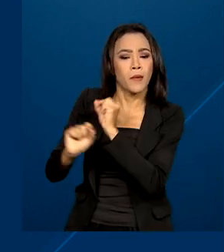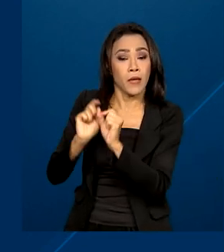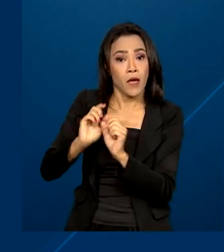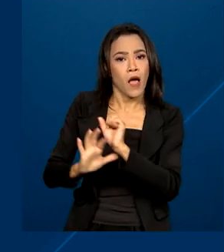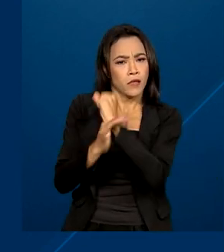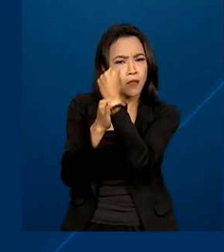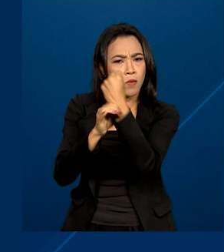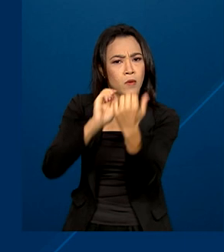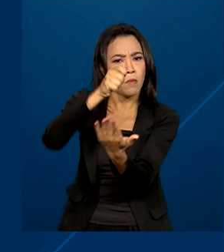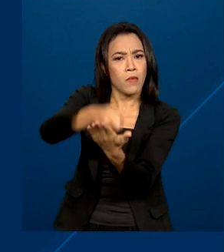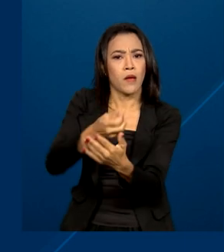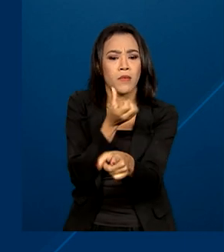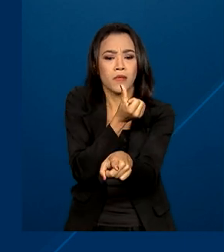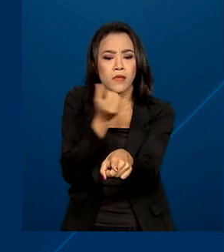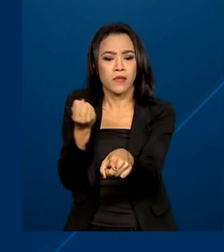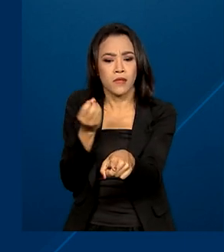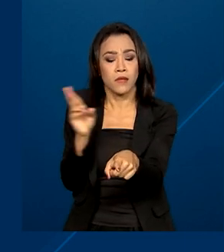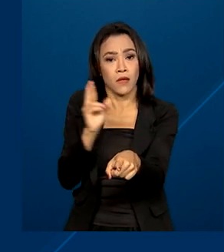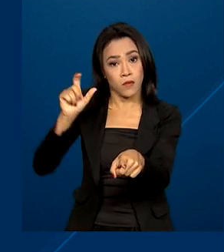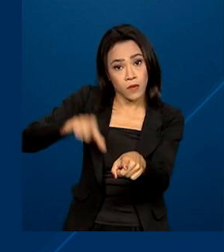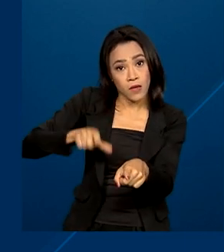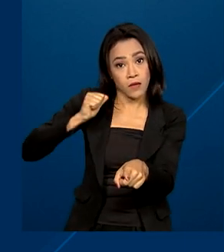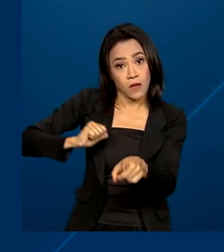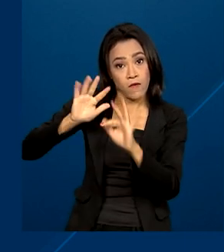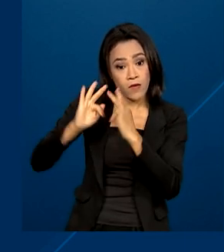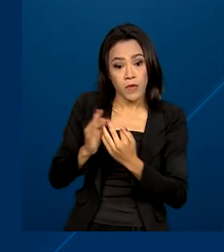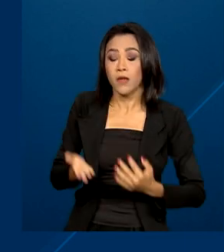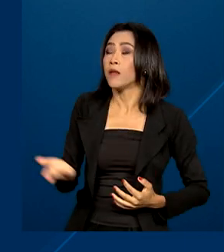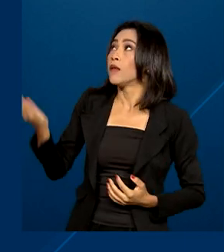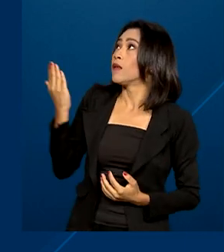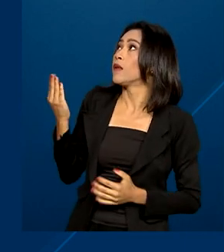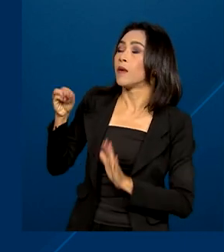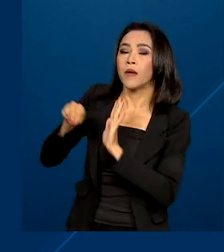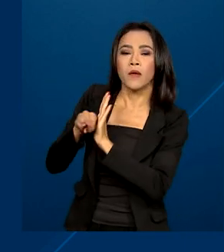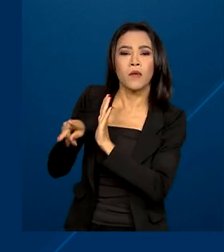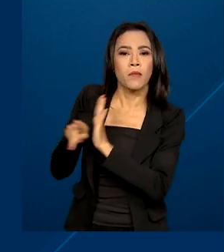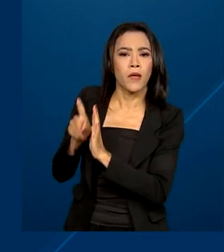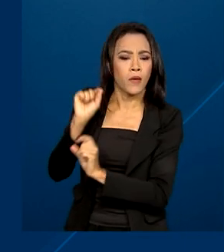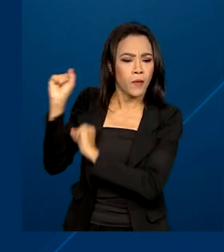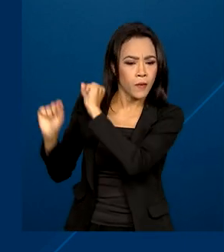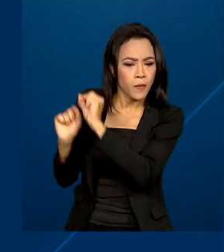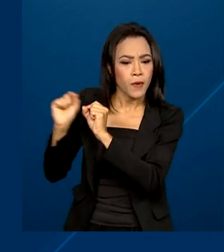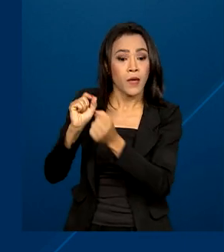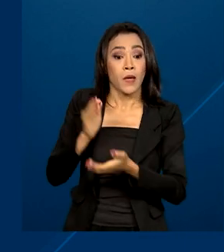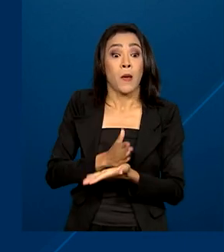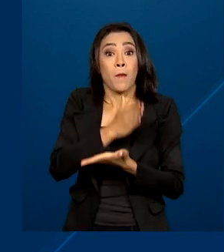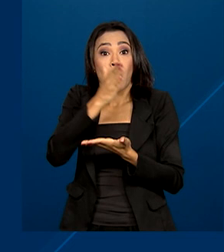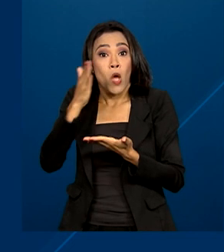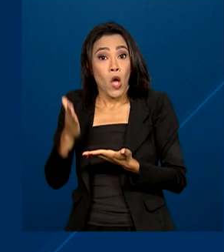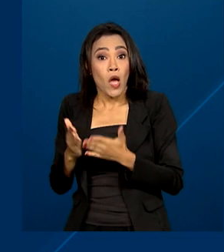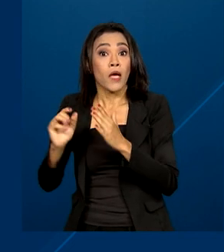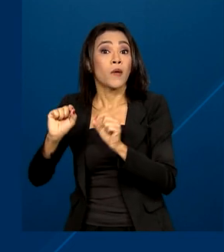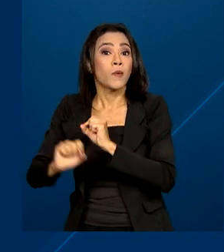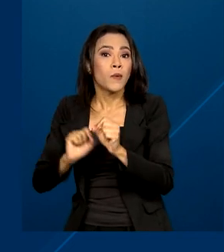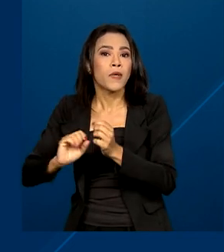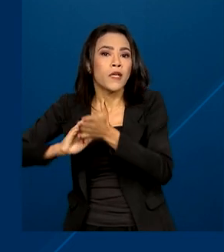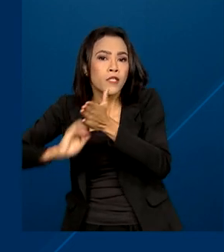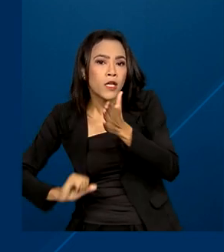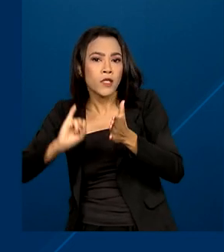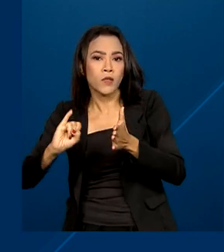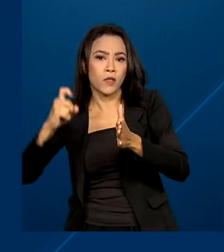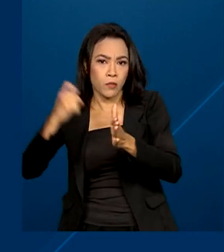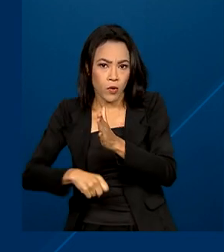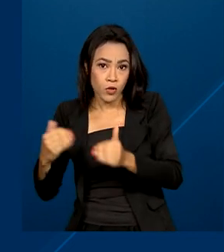pagamento de R$ 600 do Bolsa Família. Medida provisória que prorroga a desoneração dos combustíveis.